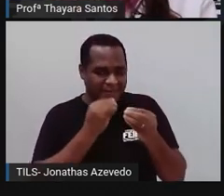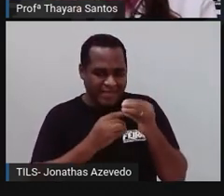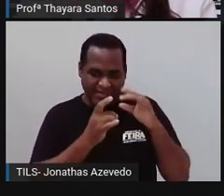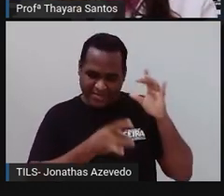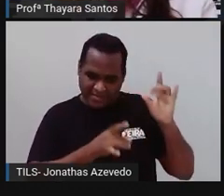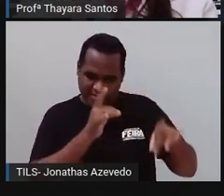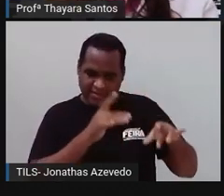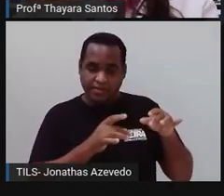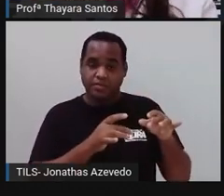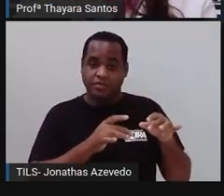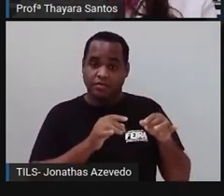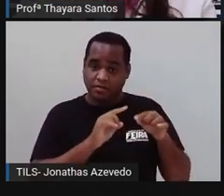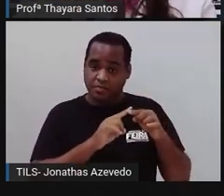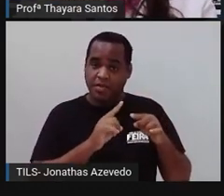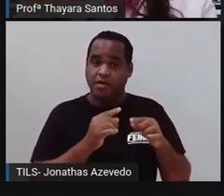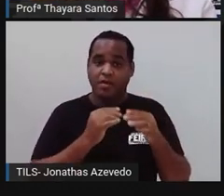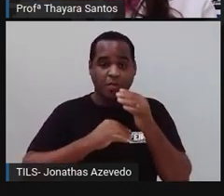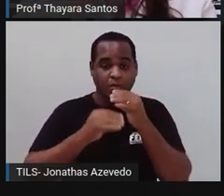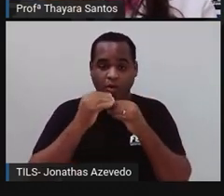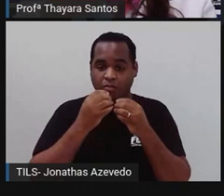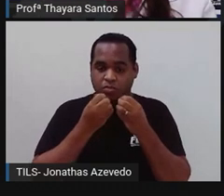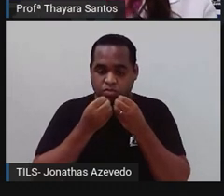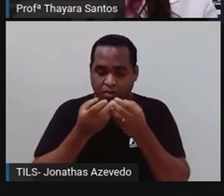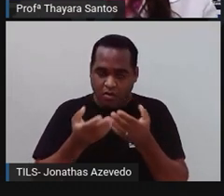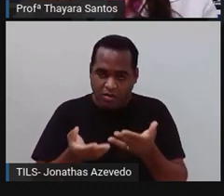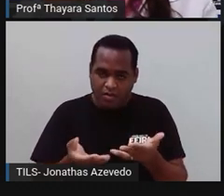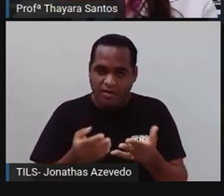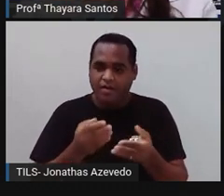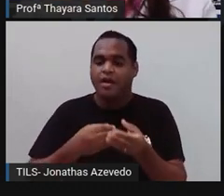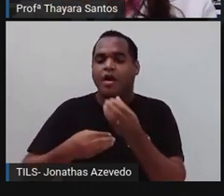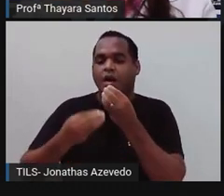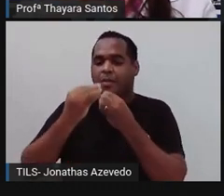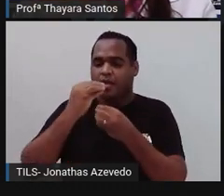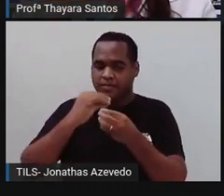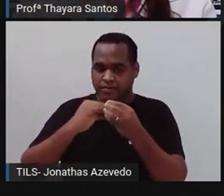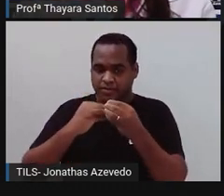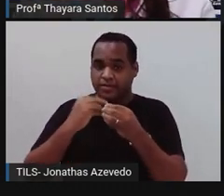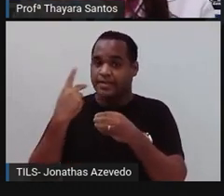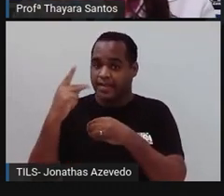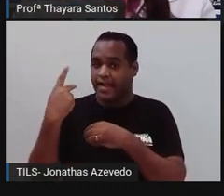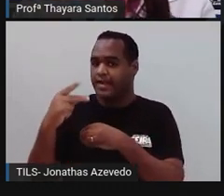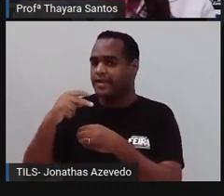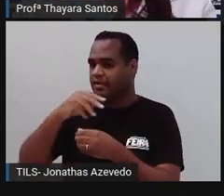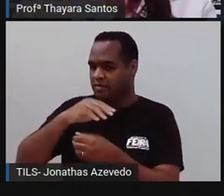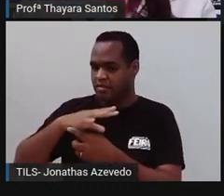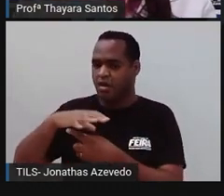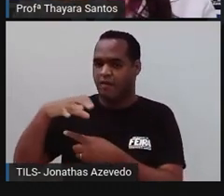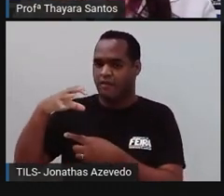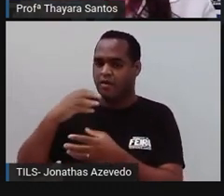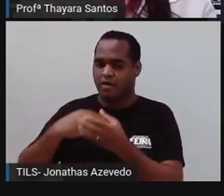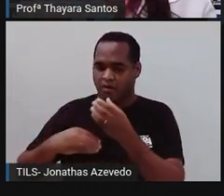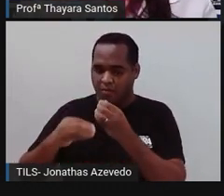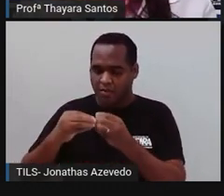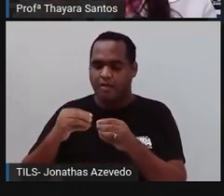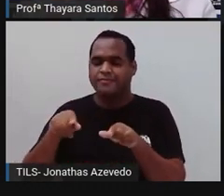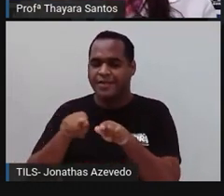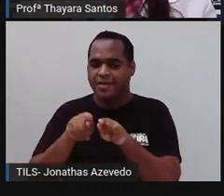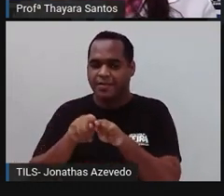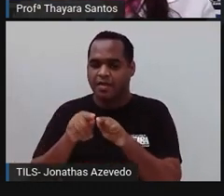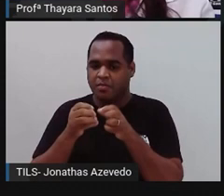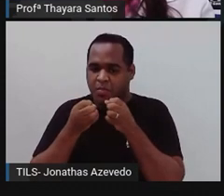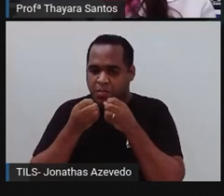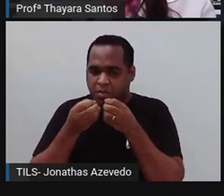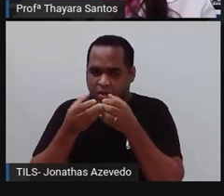eles são liberados pela própria boca. Então, a boca serve tanto para introduzir o alimento, quanto também para eles eliminarem as